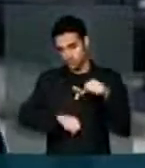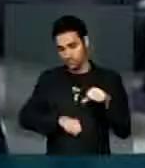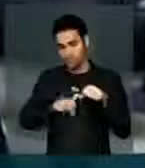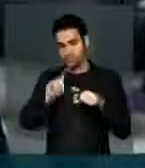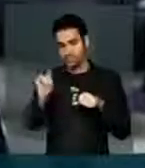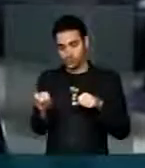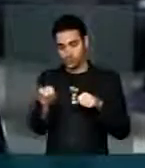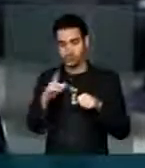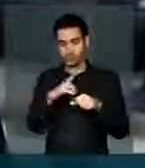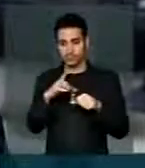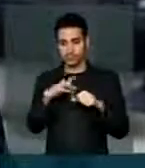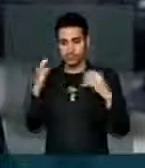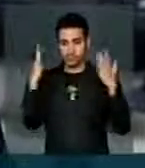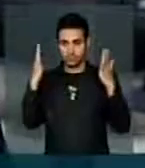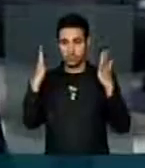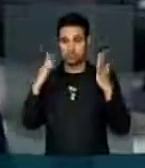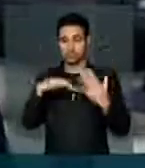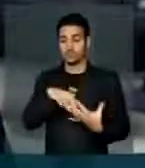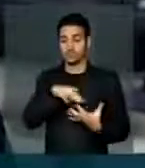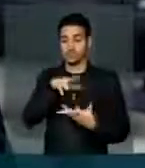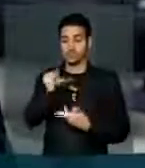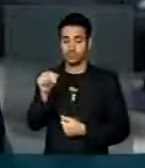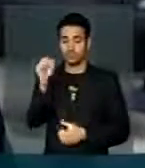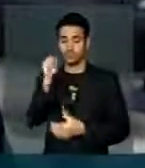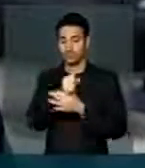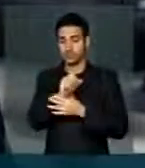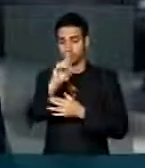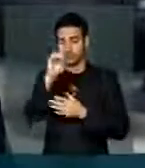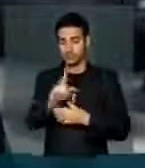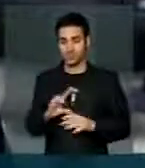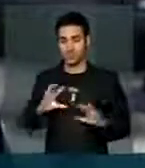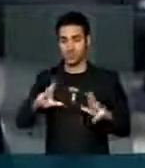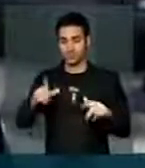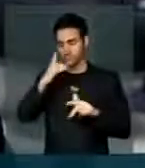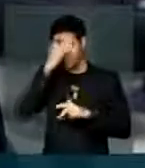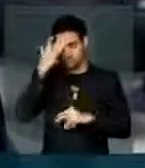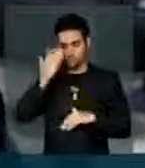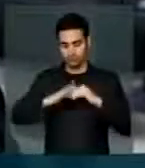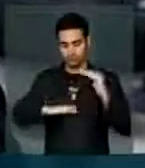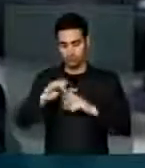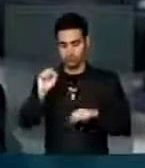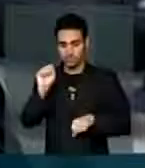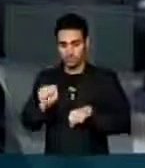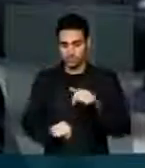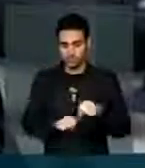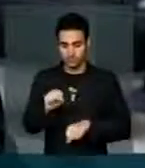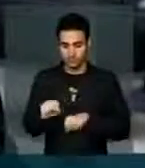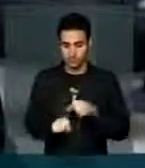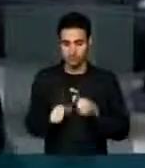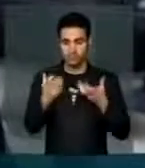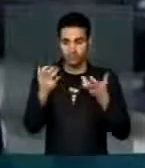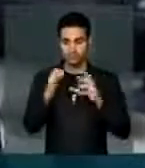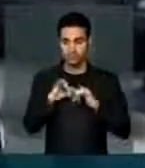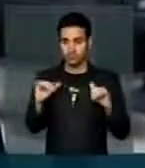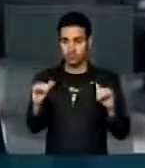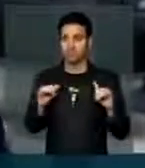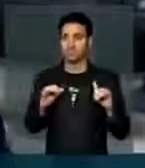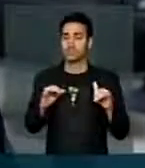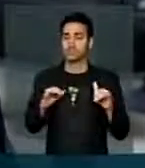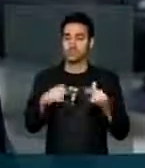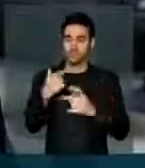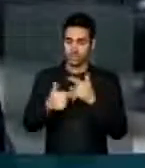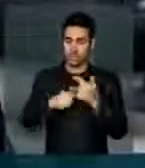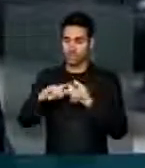que se comemora internacionalmente a garantia de direitos para todos os ciclistas. Quero aqui registrar o trabalho de